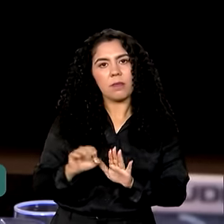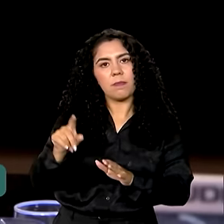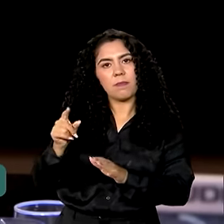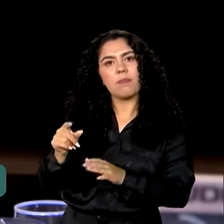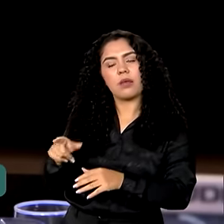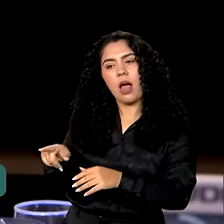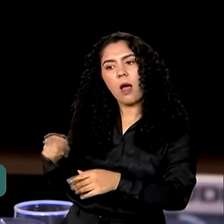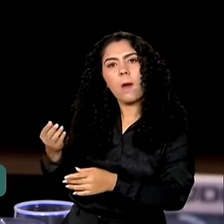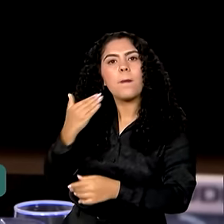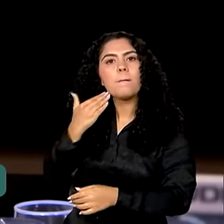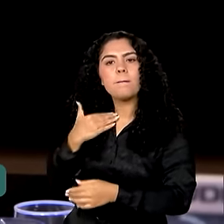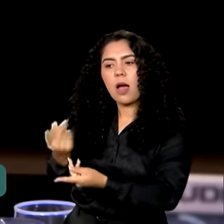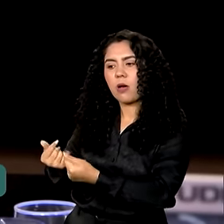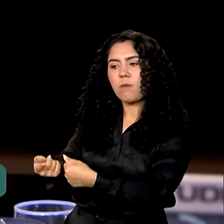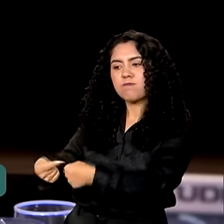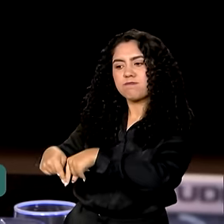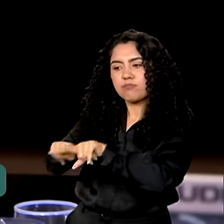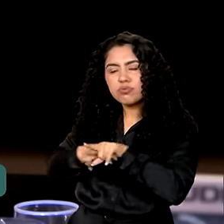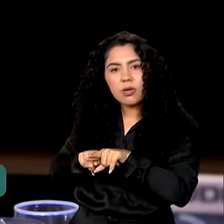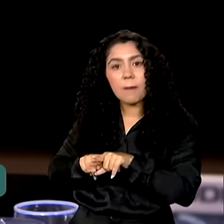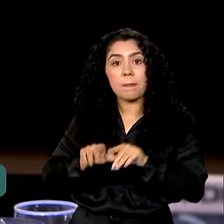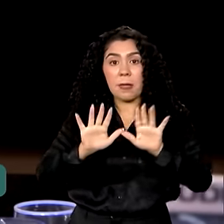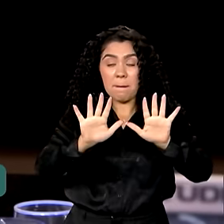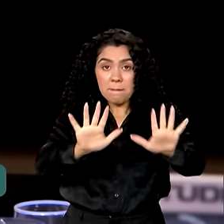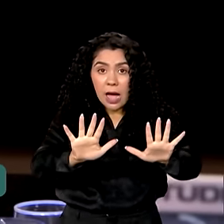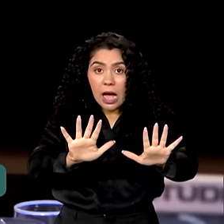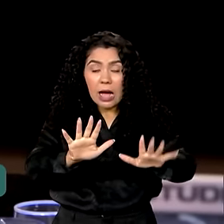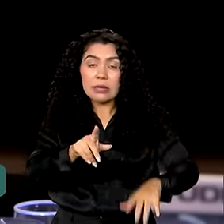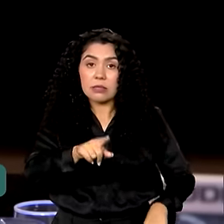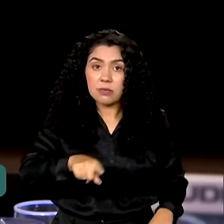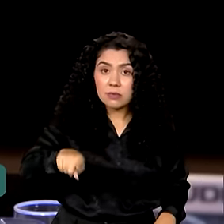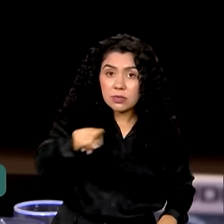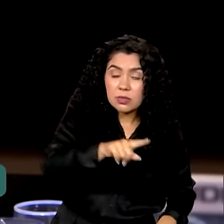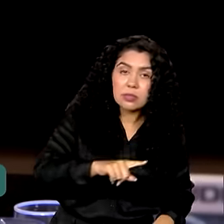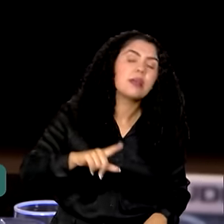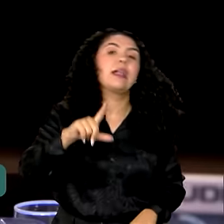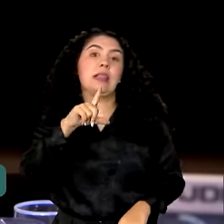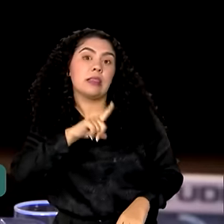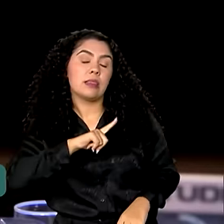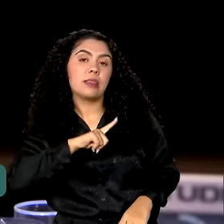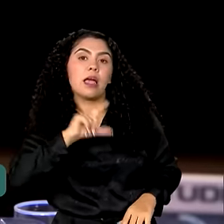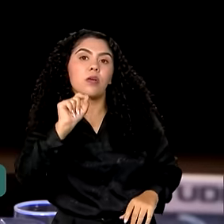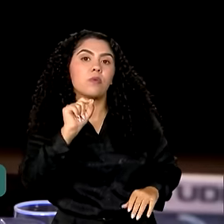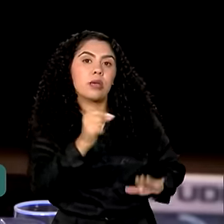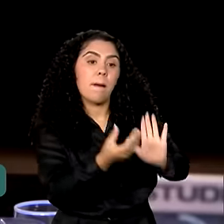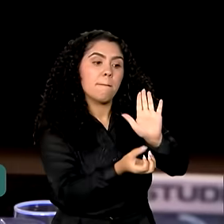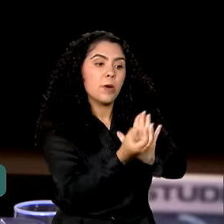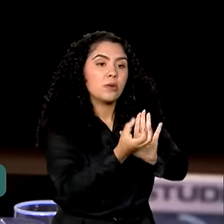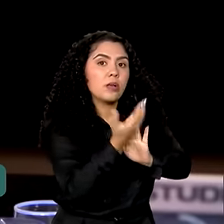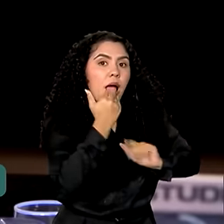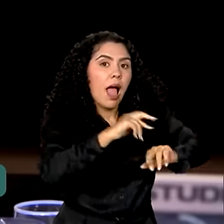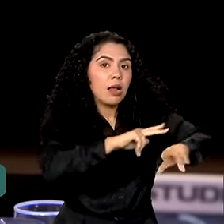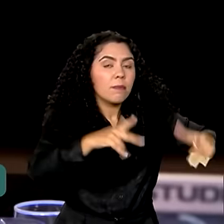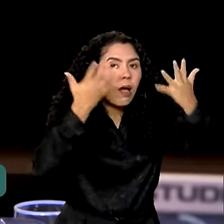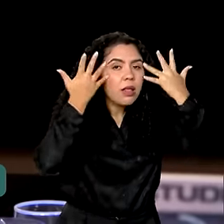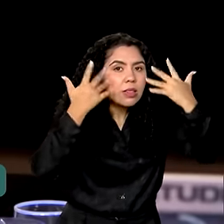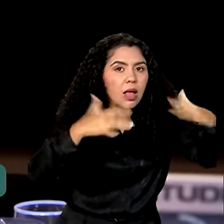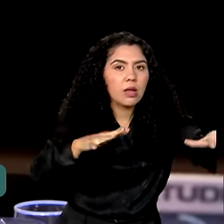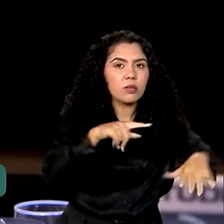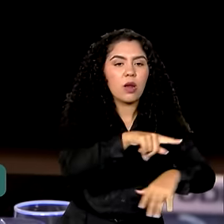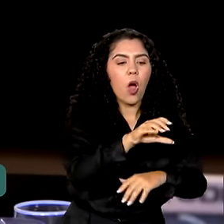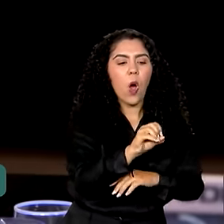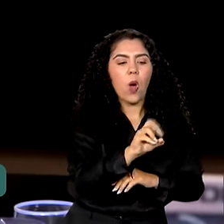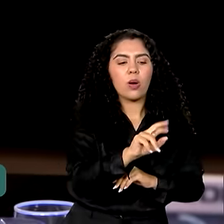de alimentos. Mas, se você tem uma linha orgânica de alimentos, os juros diminuem 1